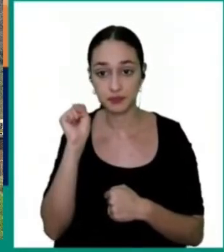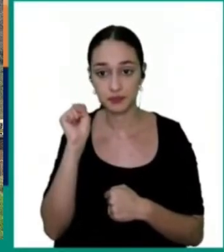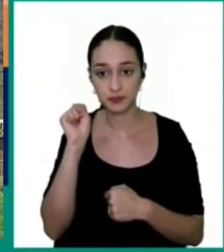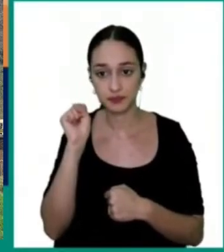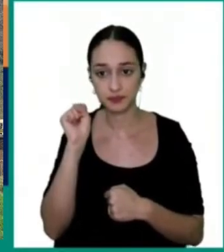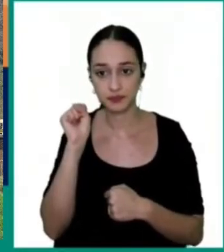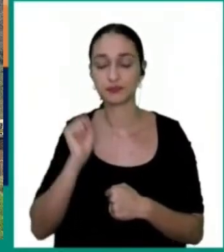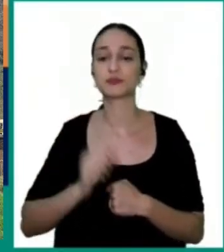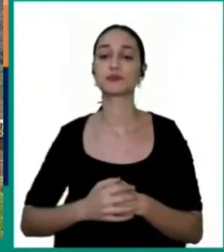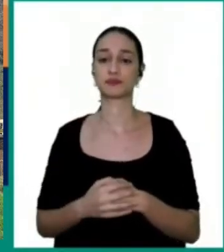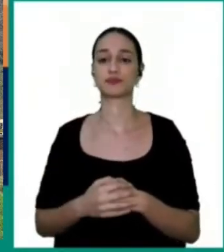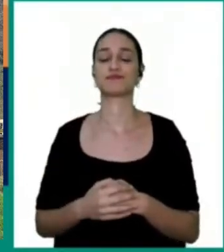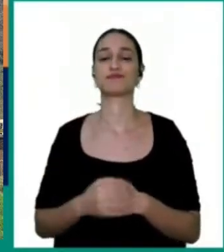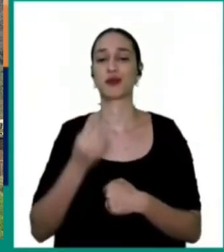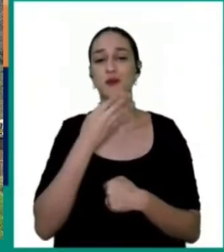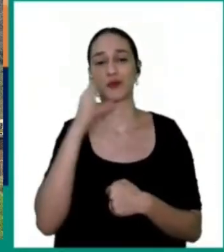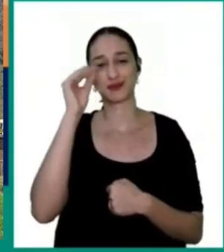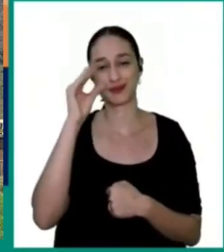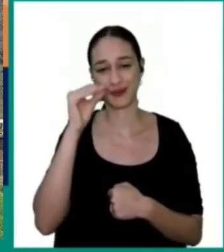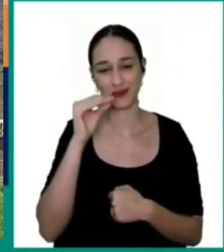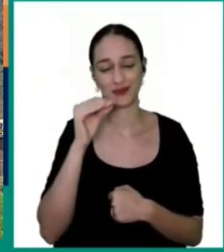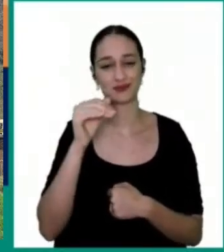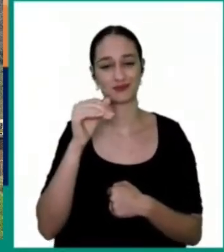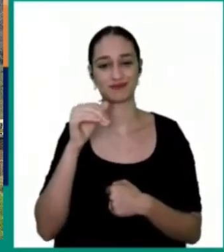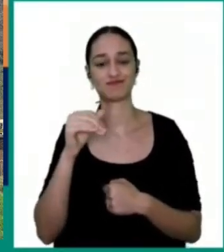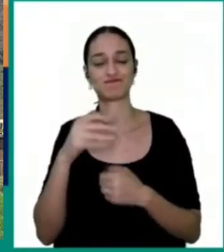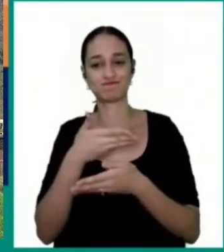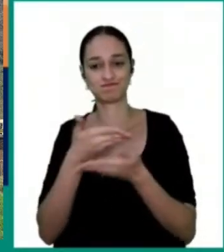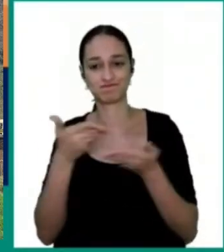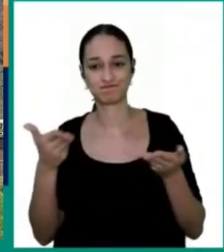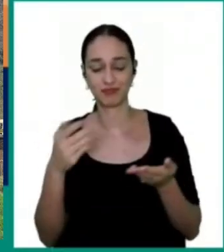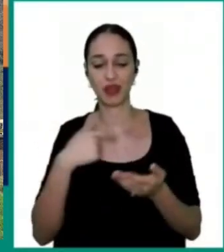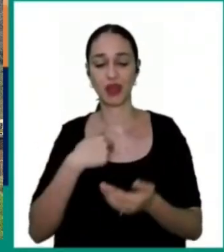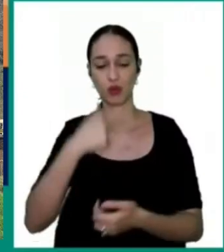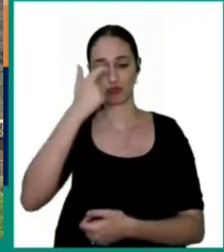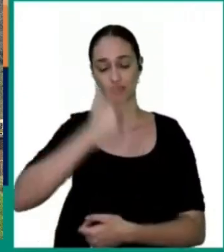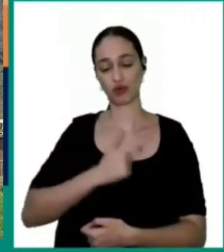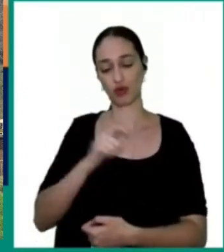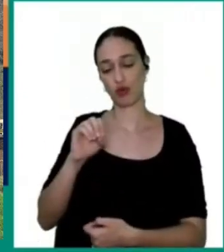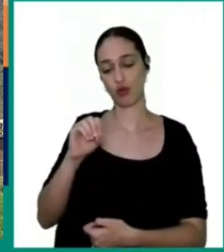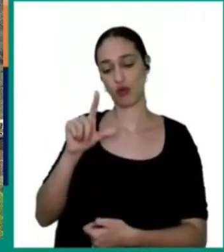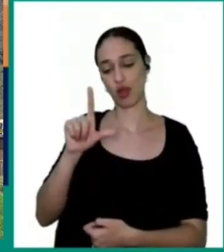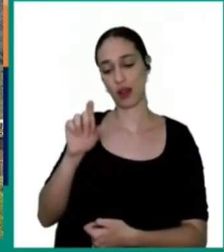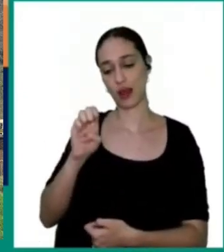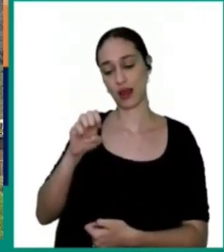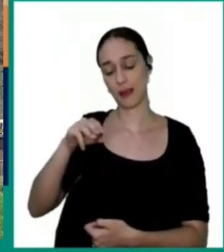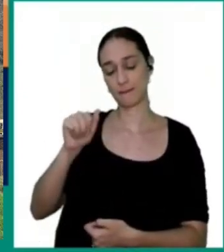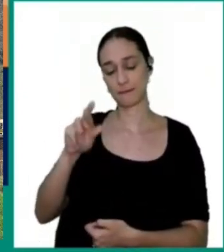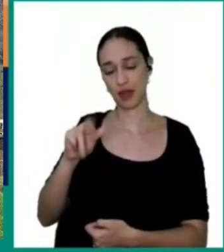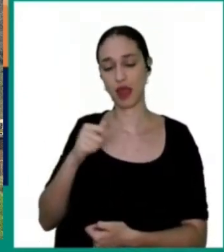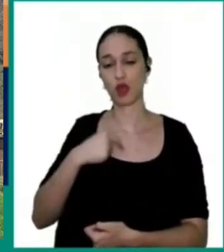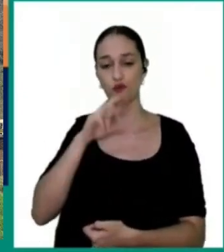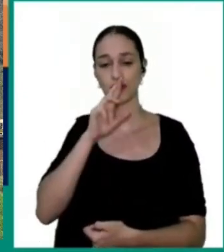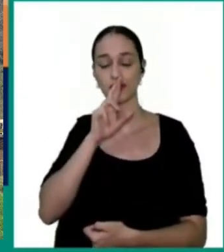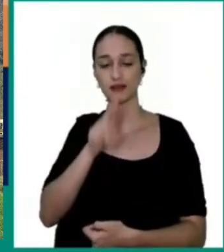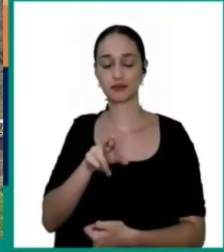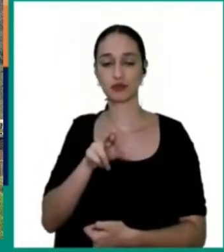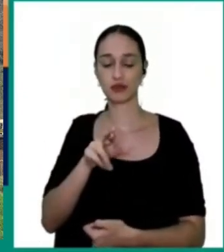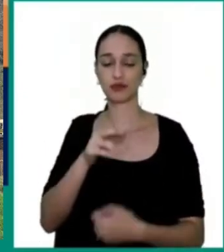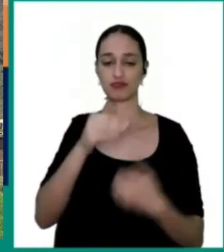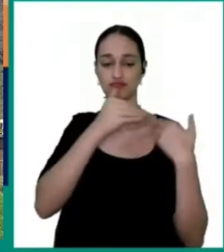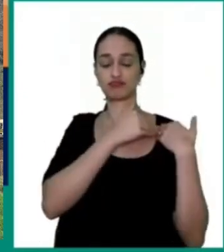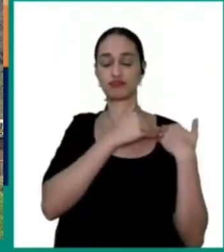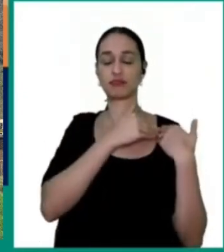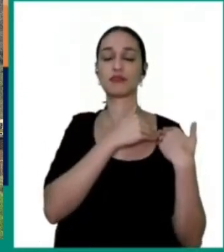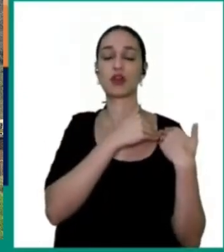Boa noite, gente, todos e todas. Eu sou o Olemar, estou respondendo aqui pelas operações. Mas, na verdade, a Lagoa do Jacaré não